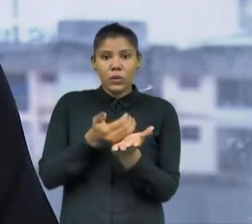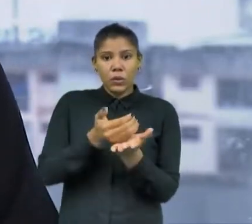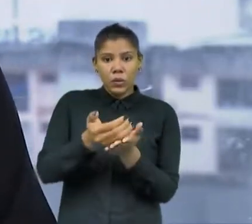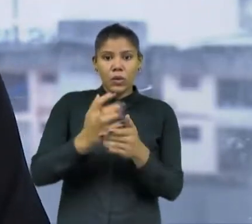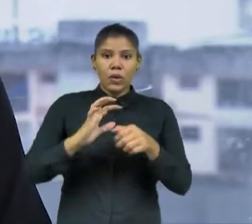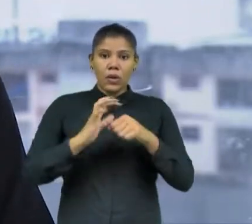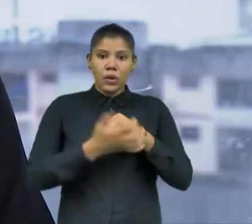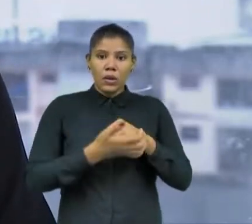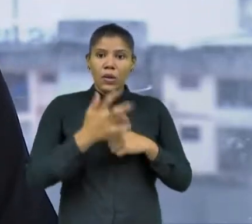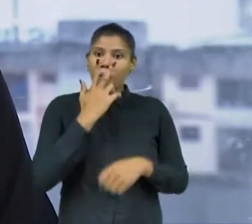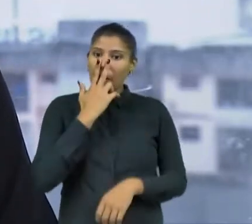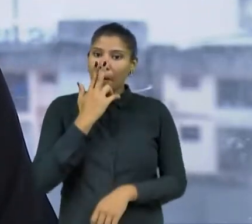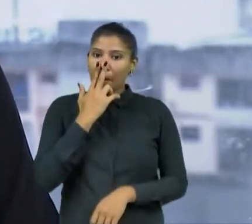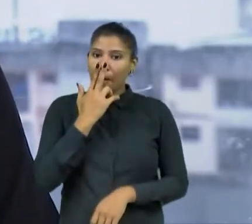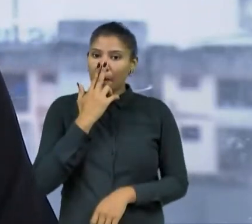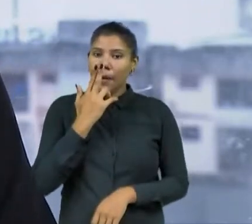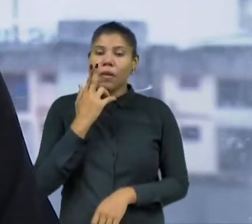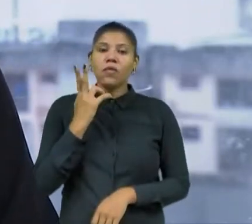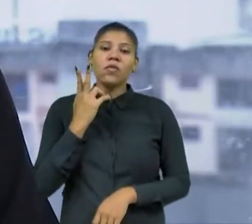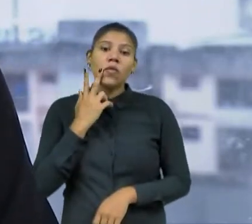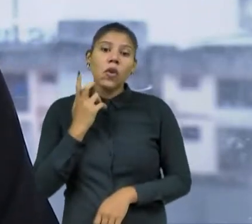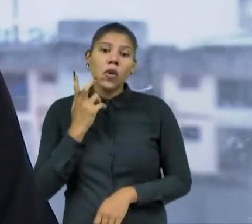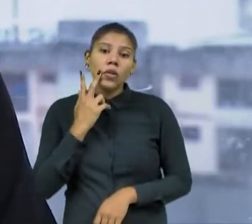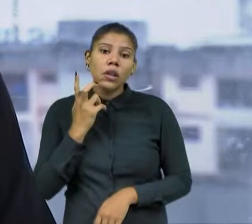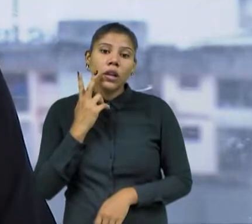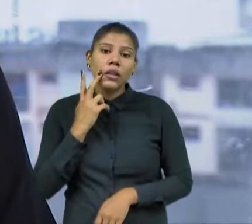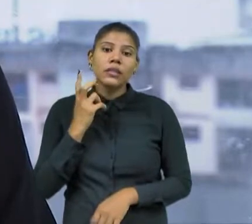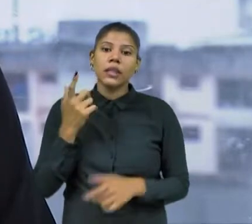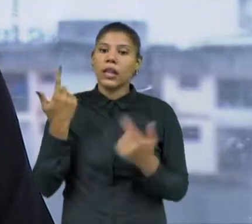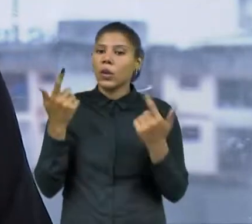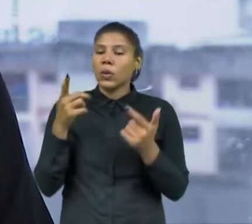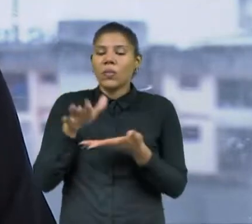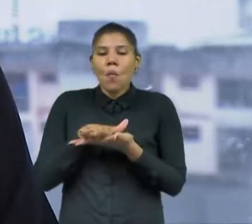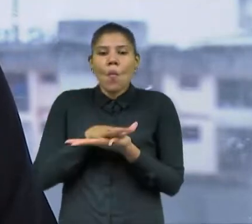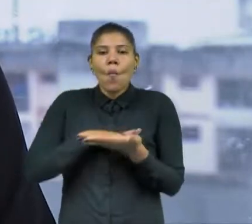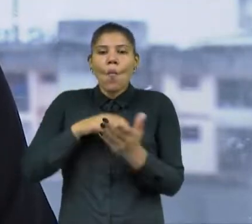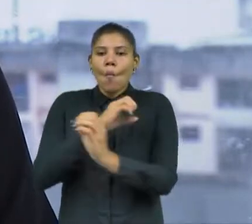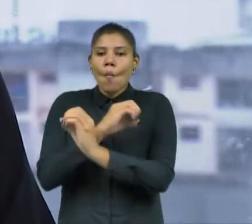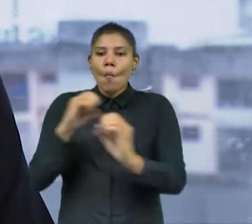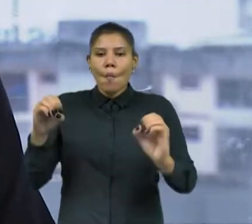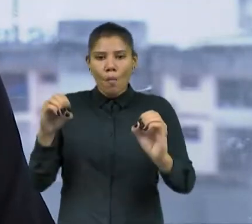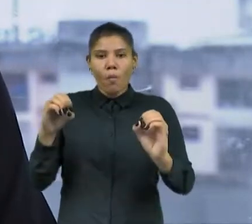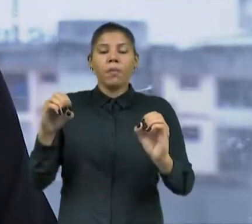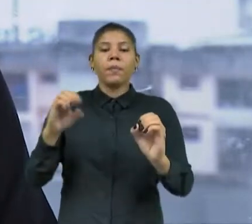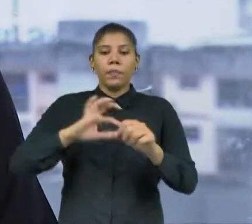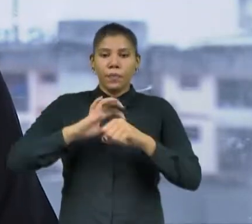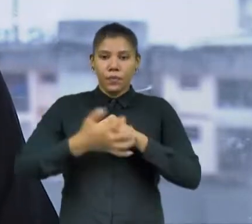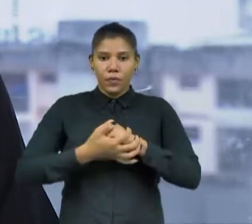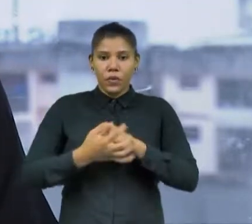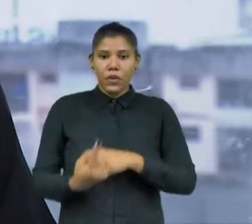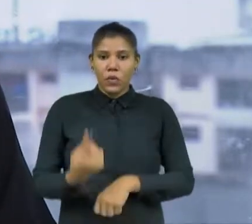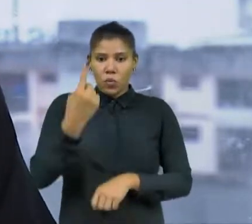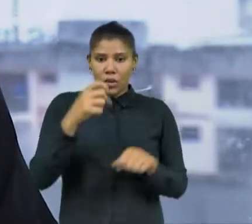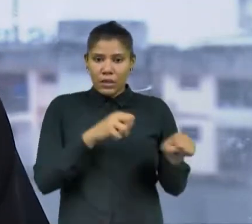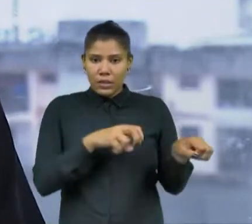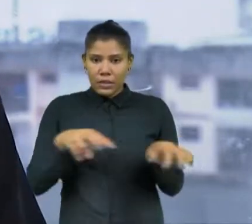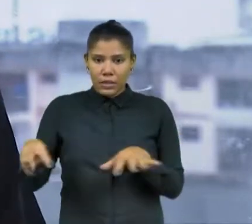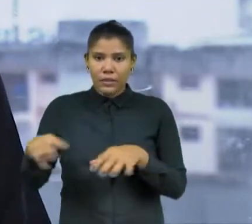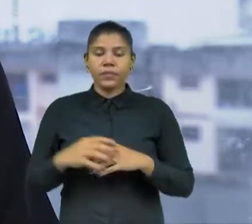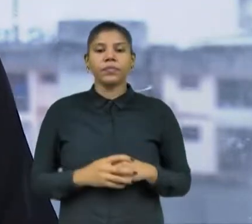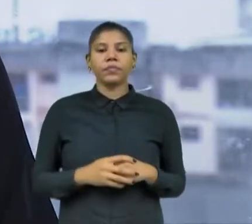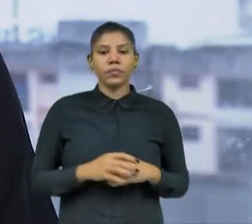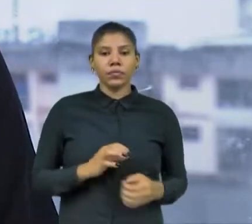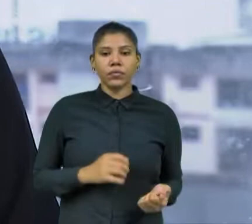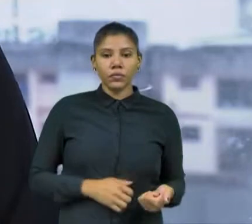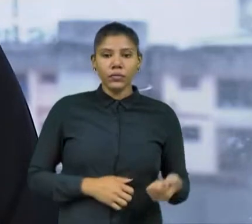há dois anos e meio, Fortaleza não registrou nenhum caso de Covid no período de uma semana. Entre 13